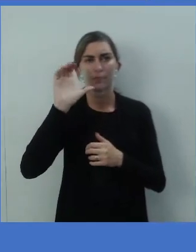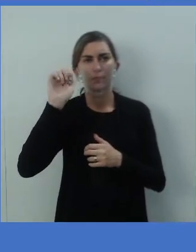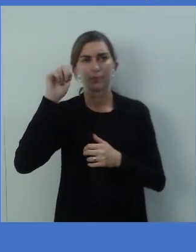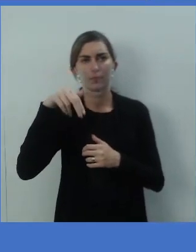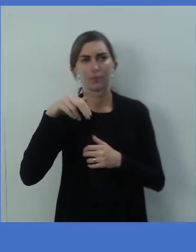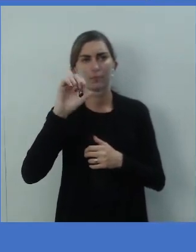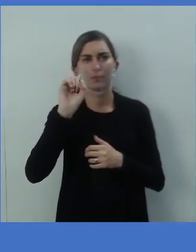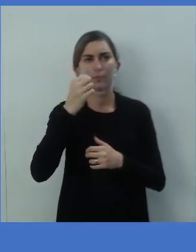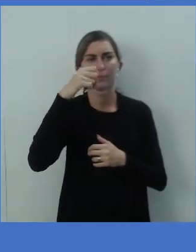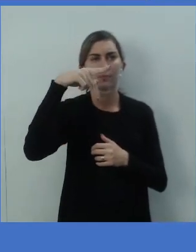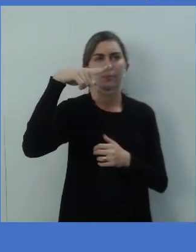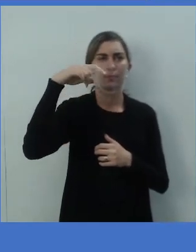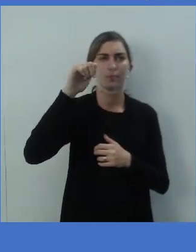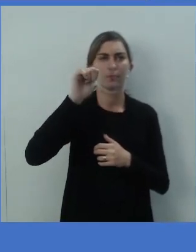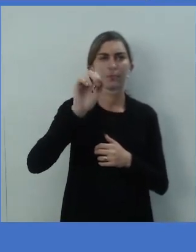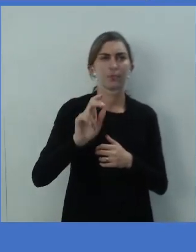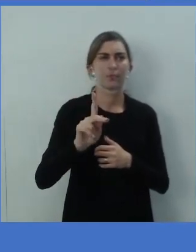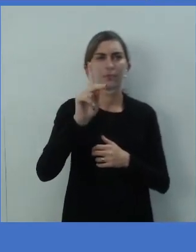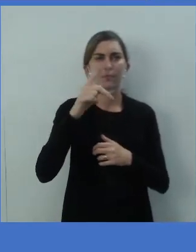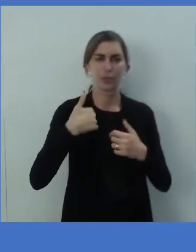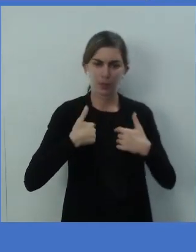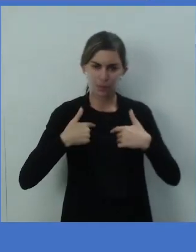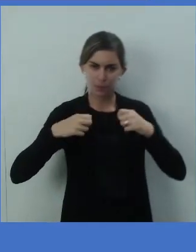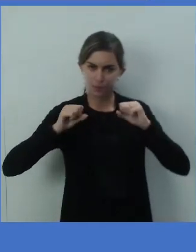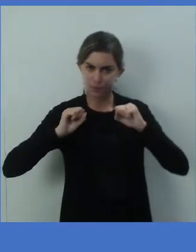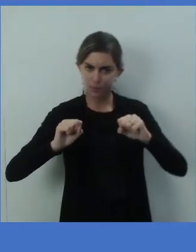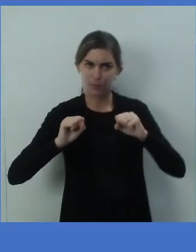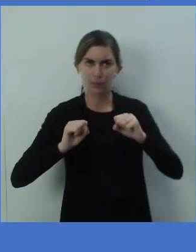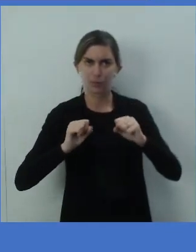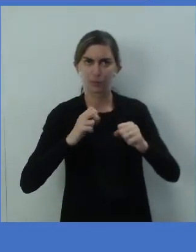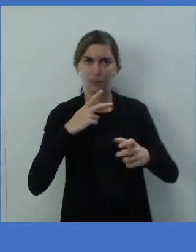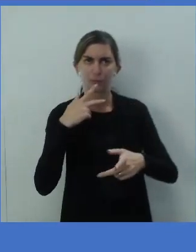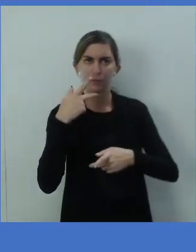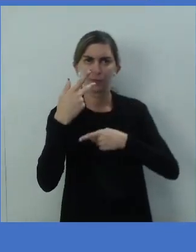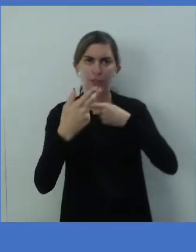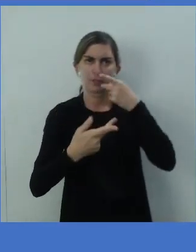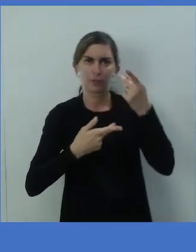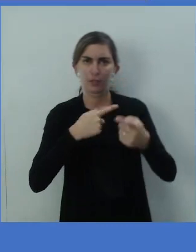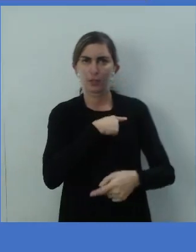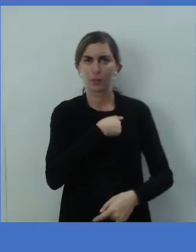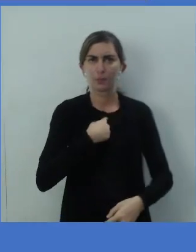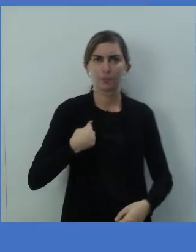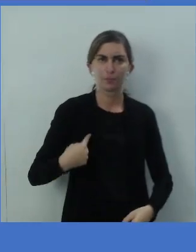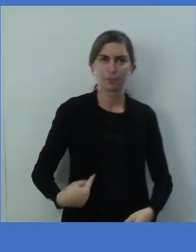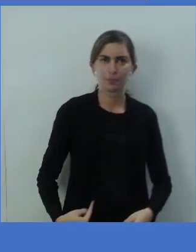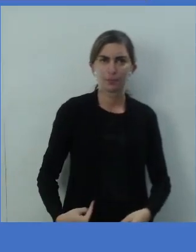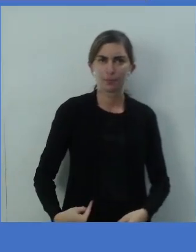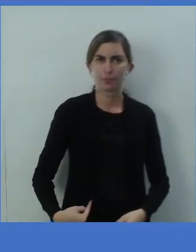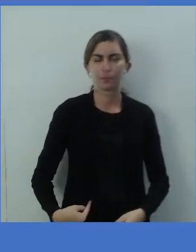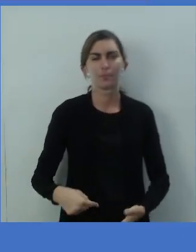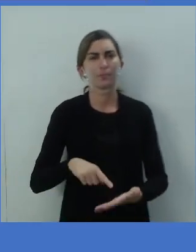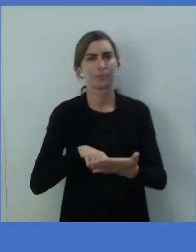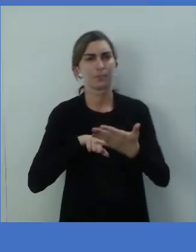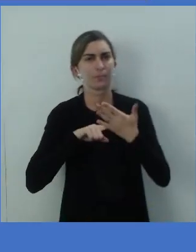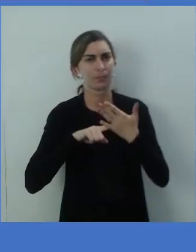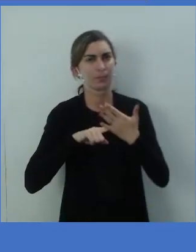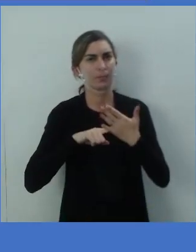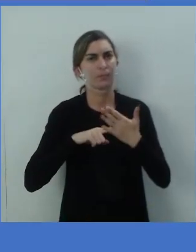Chinese. Eu posso falar chinês. Isso me indica uma Ability.